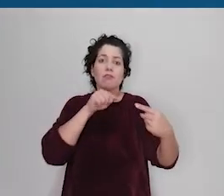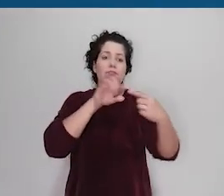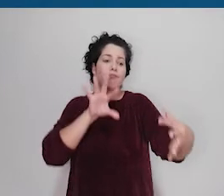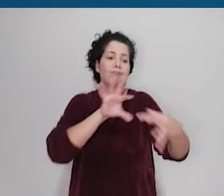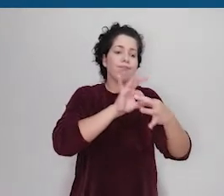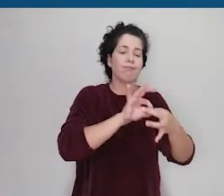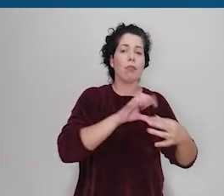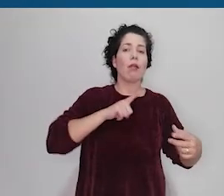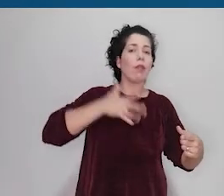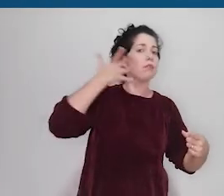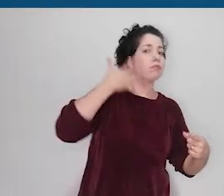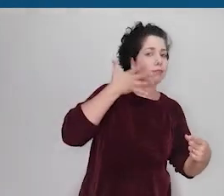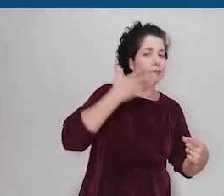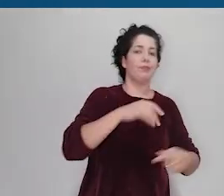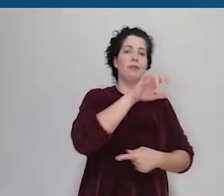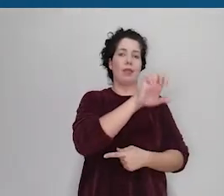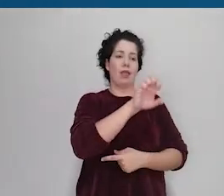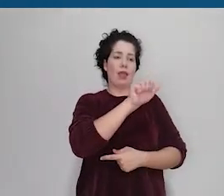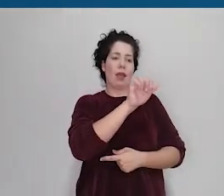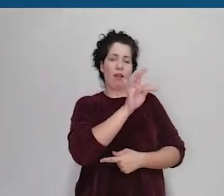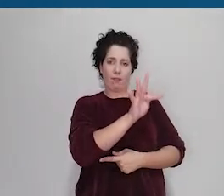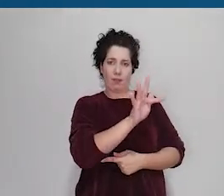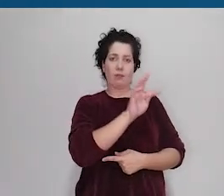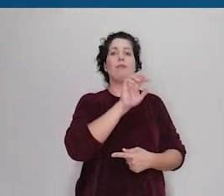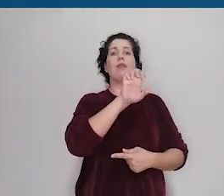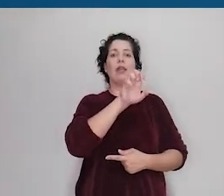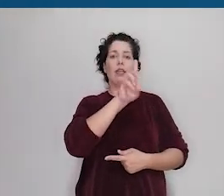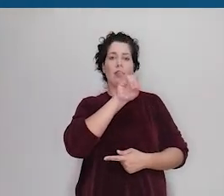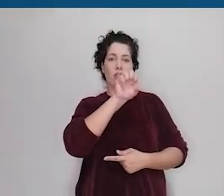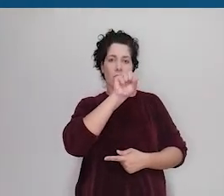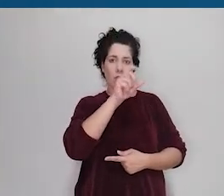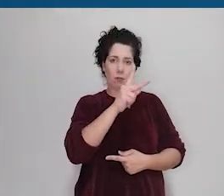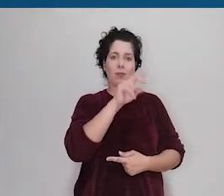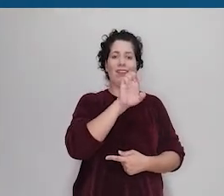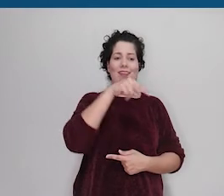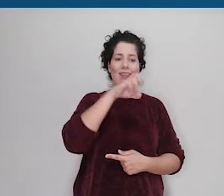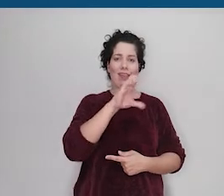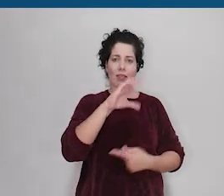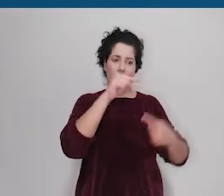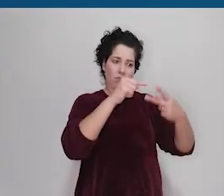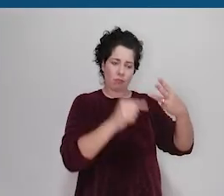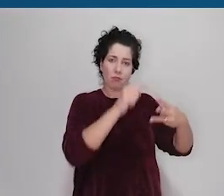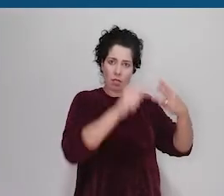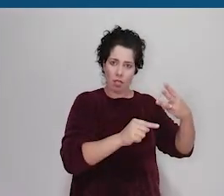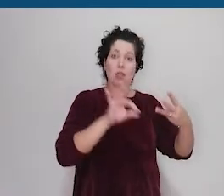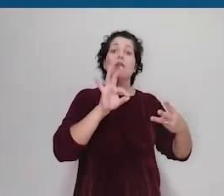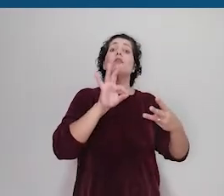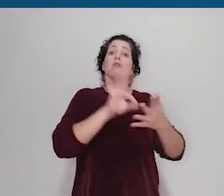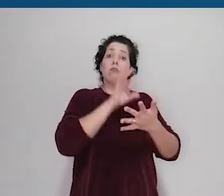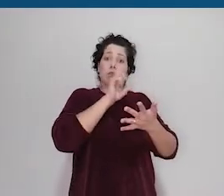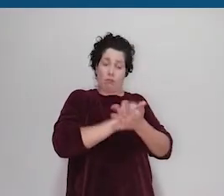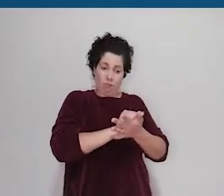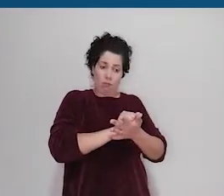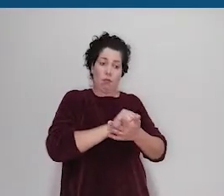eventos. No EAF, no ENEC e no EDISP, todos os trabalhos inscritos deverão ser